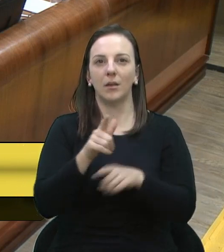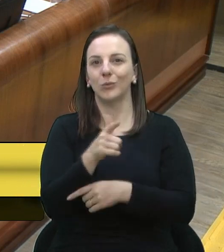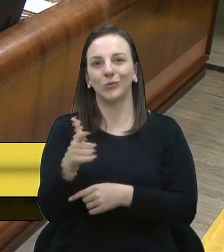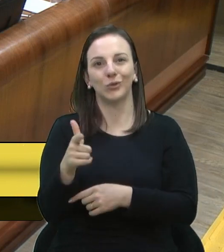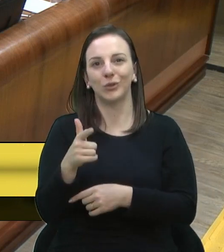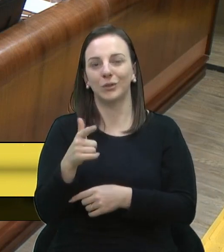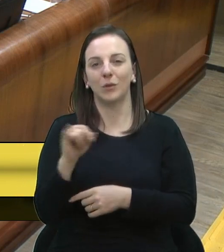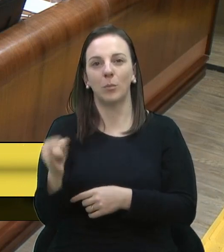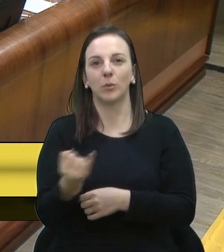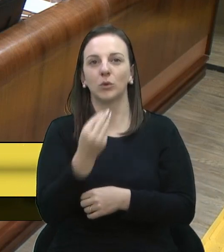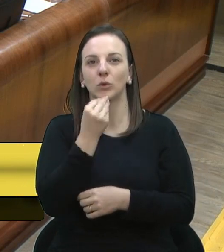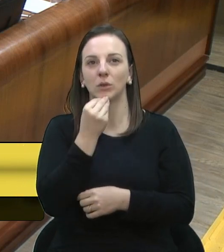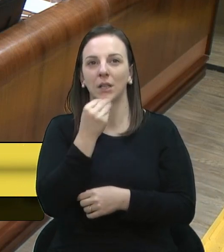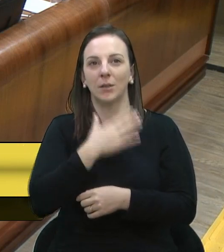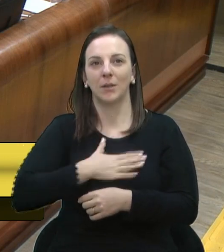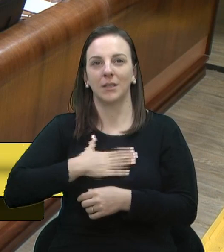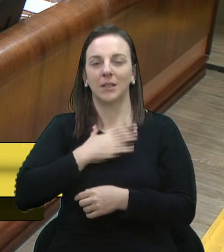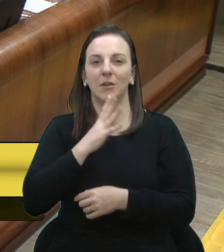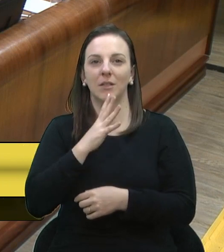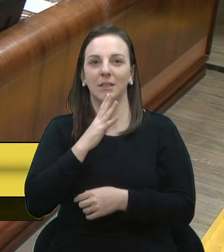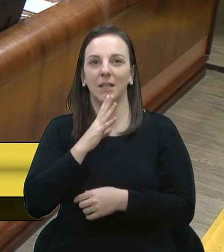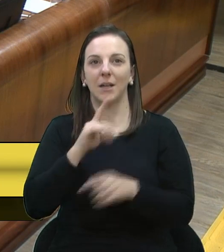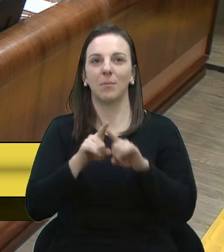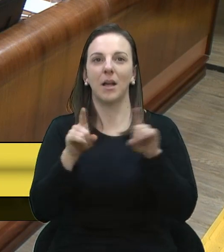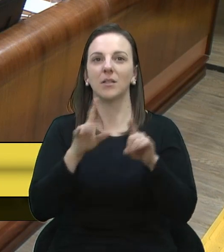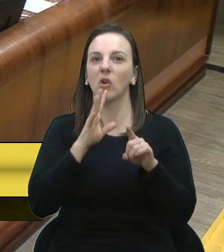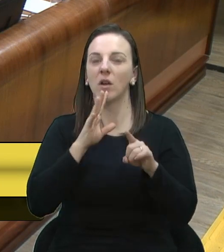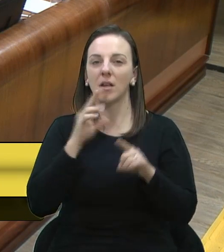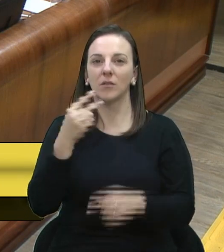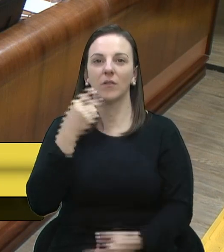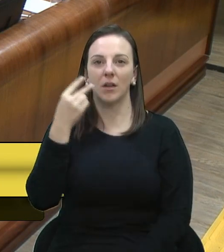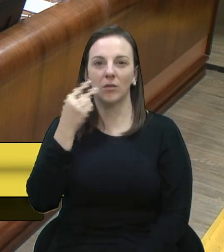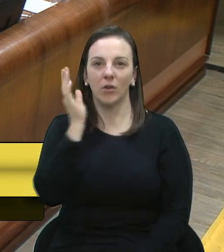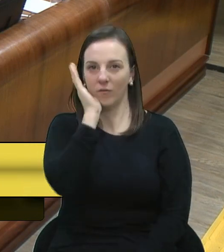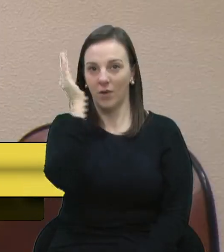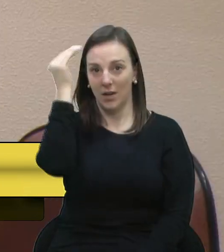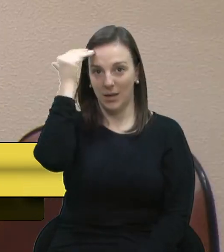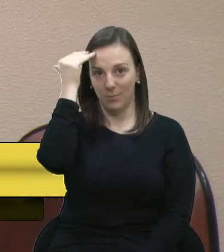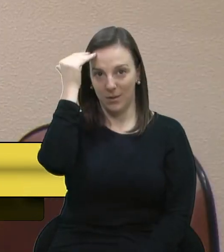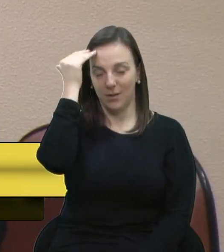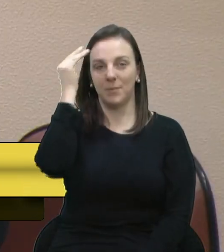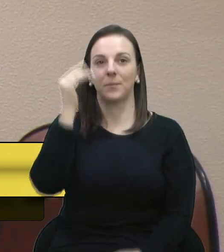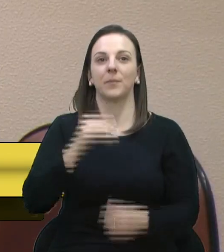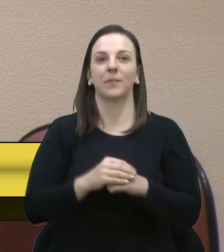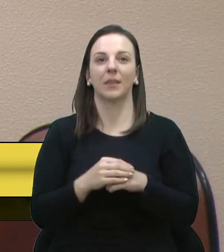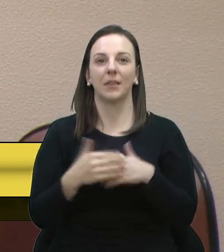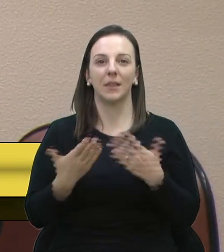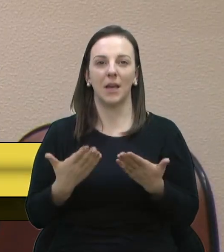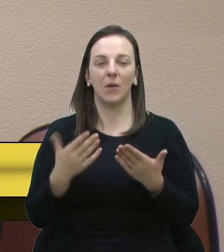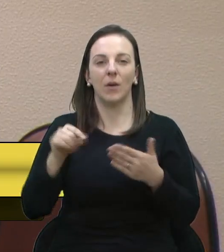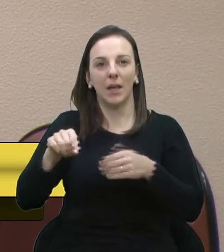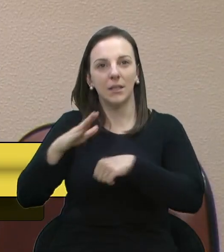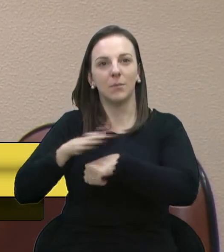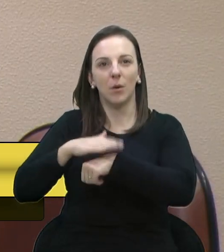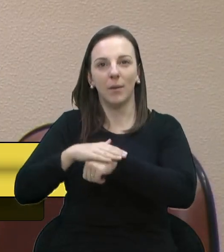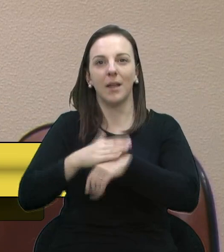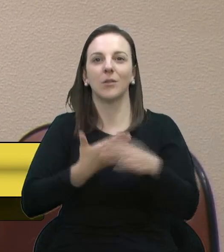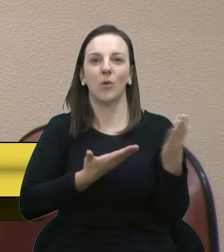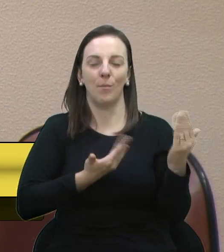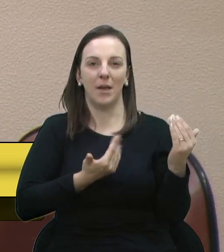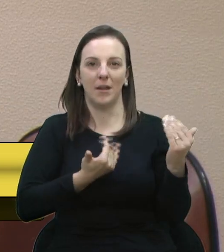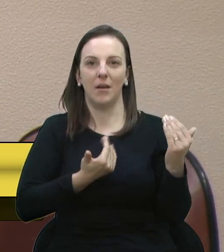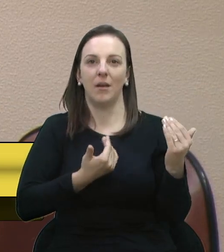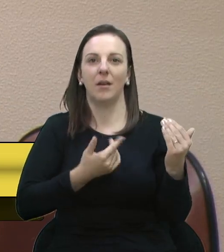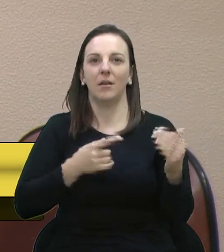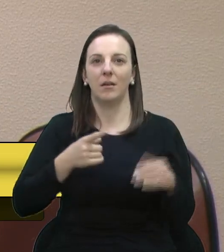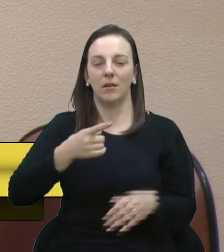doutor Valmir, mas eu conheço o vereador Felipe Grêmio Mair, então estendo esse momento, assim, de homenagem, e a gente fala que